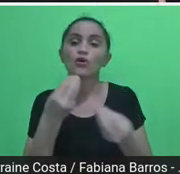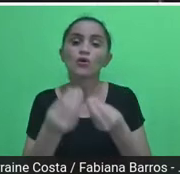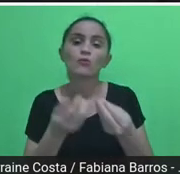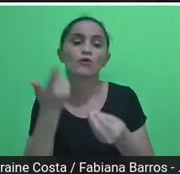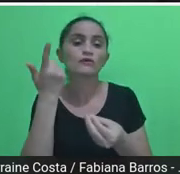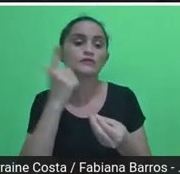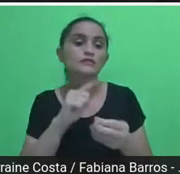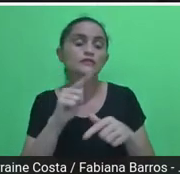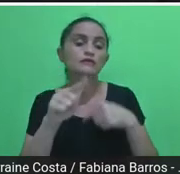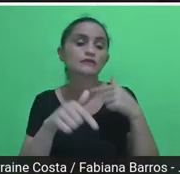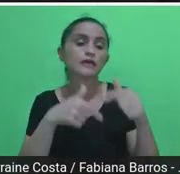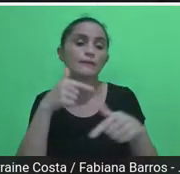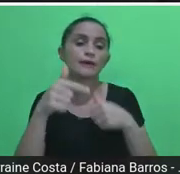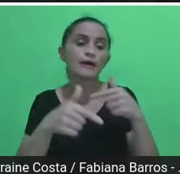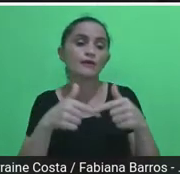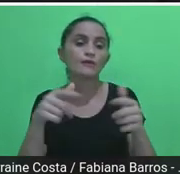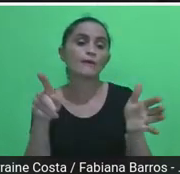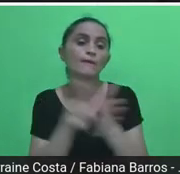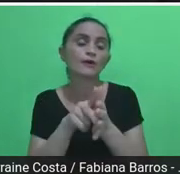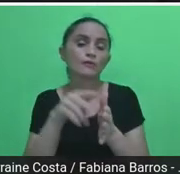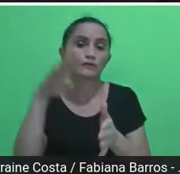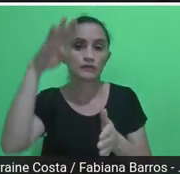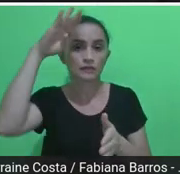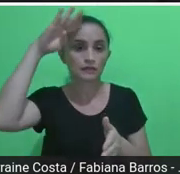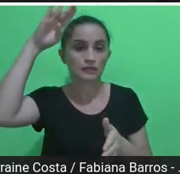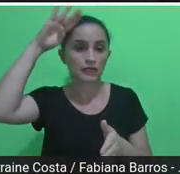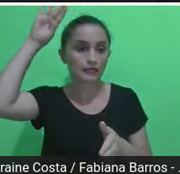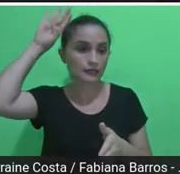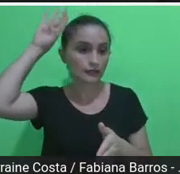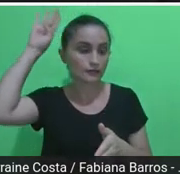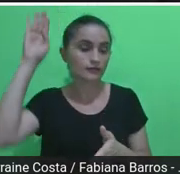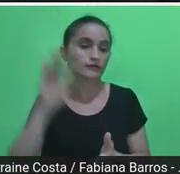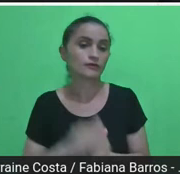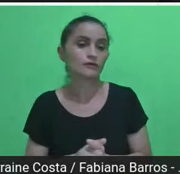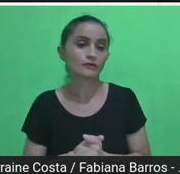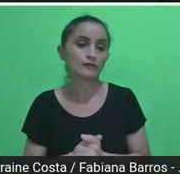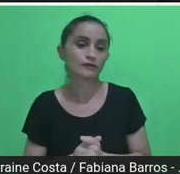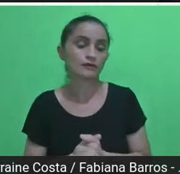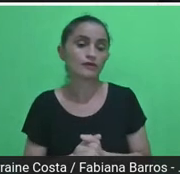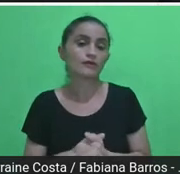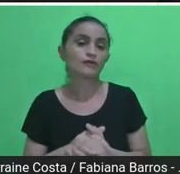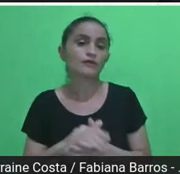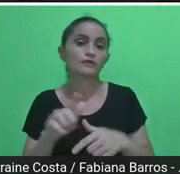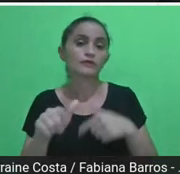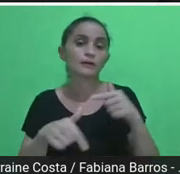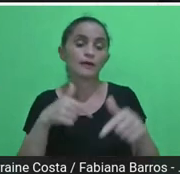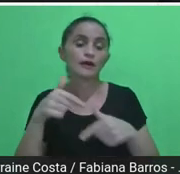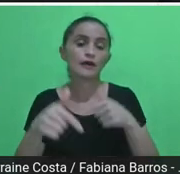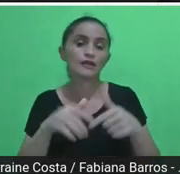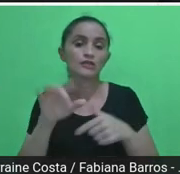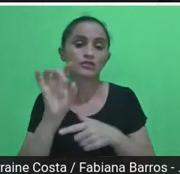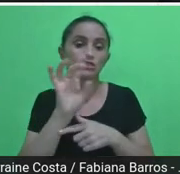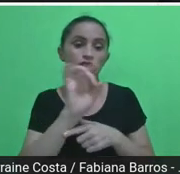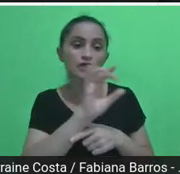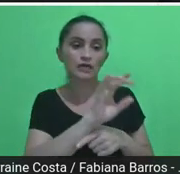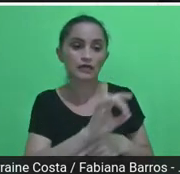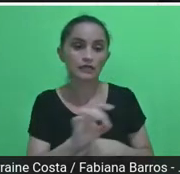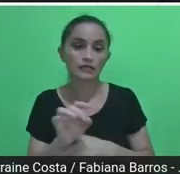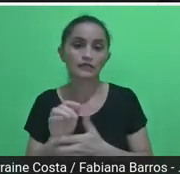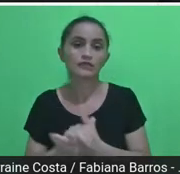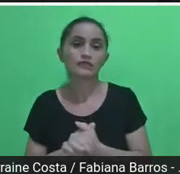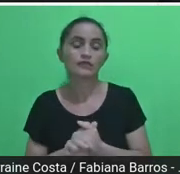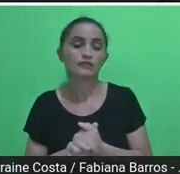acadêmico, digamos, projetos individuais de cada residente, que